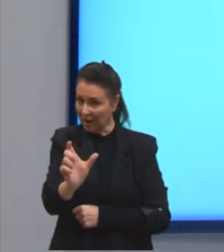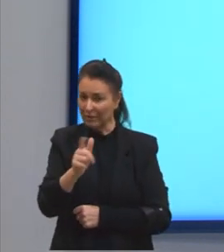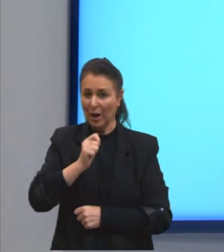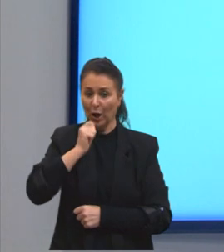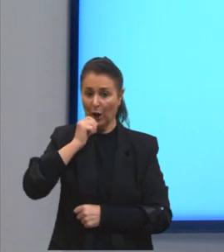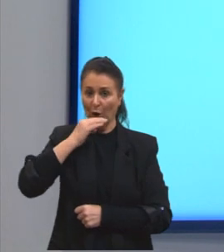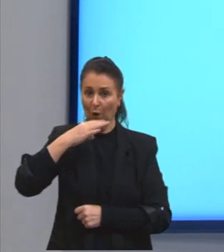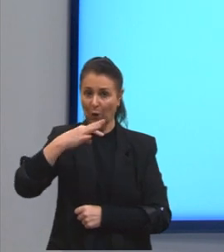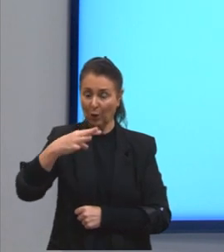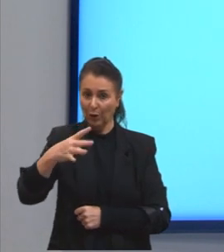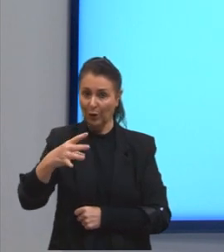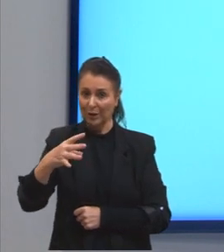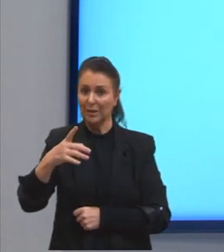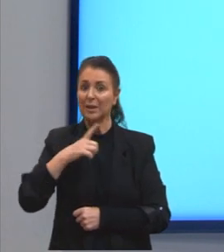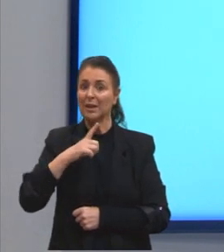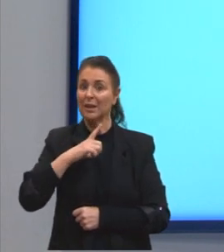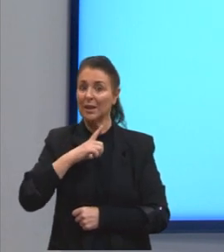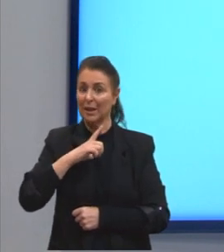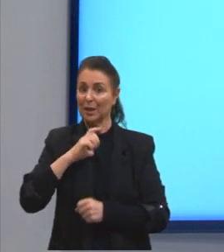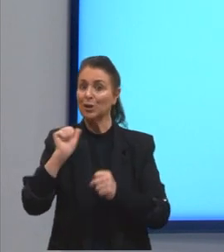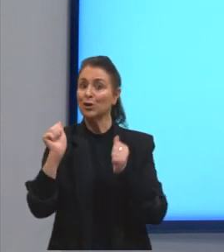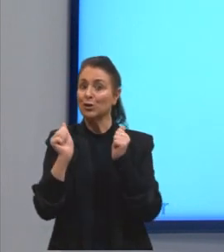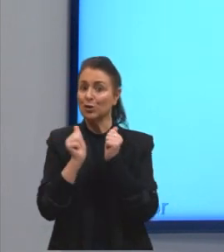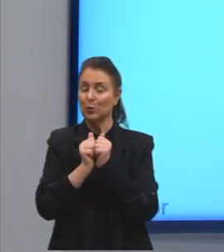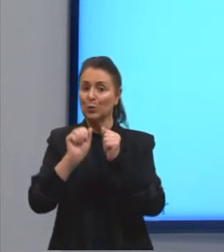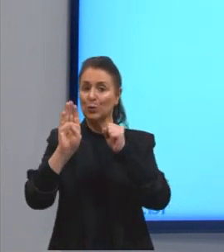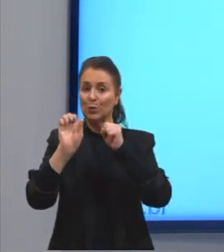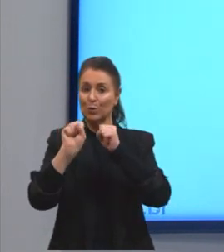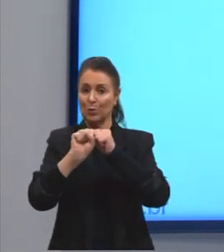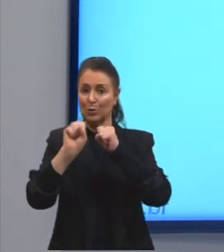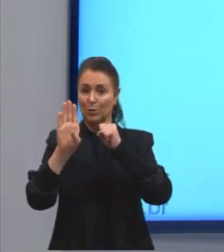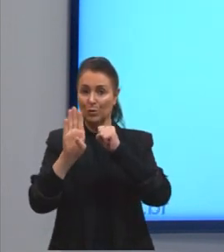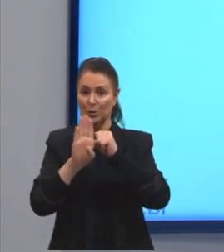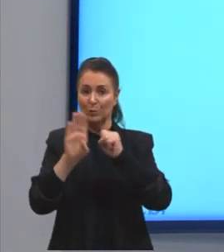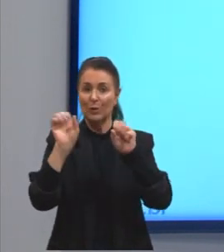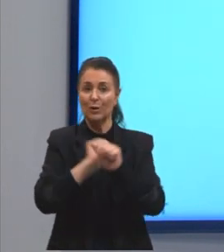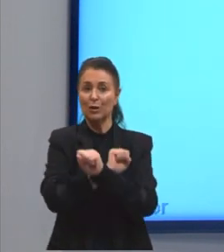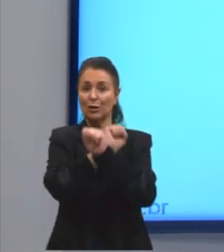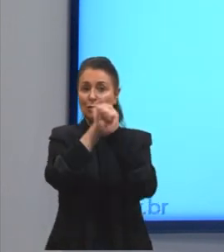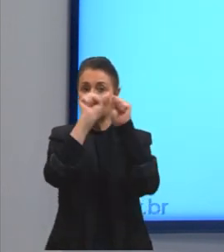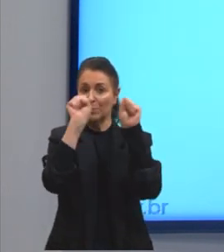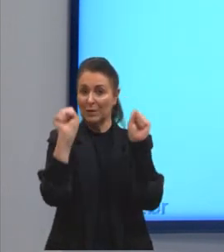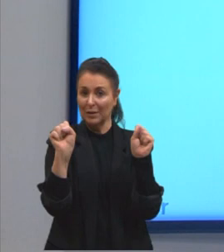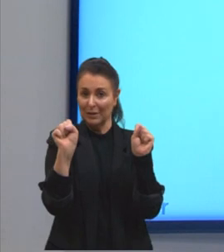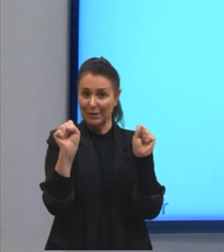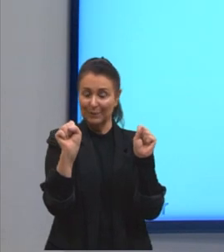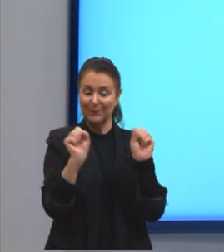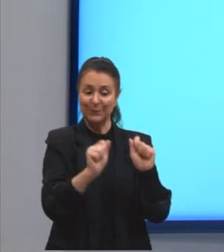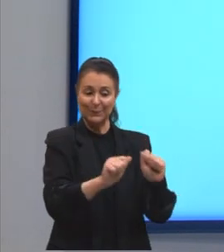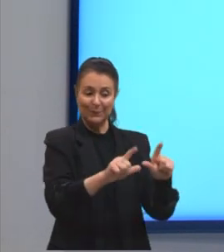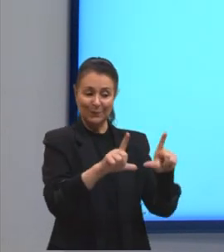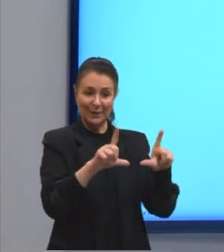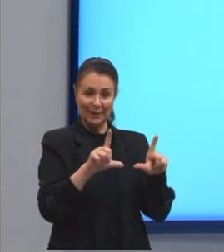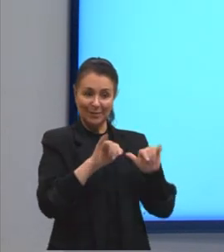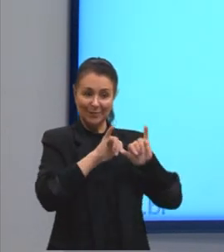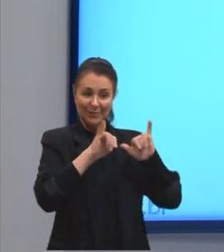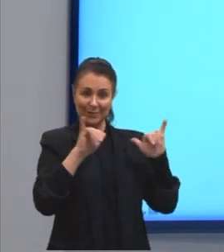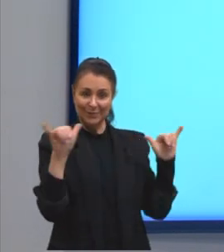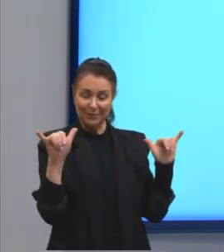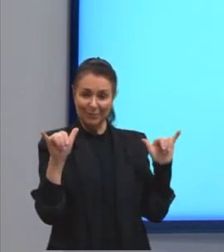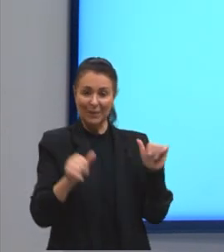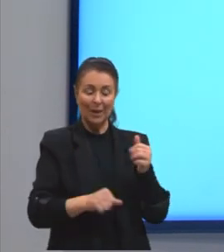acompanha um substantivo. O da manhã está acompanhando programas, três está acompanhando